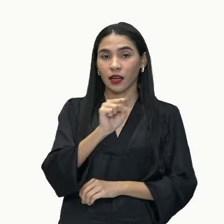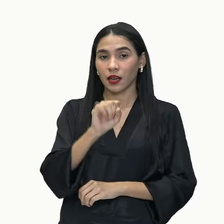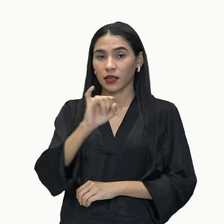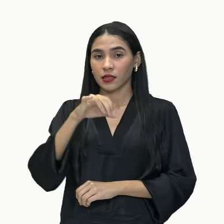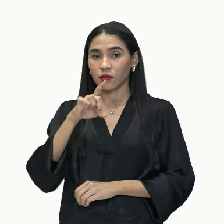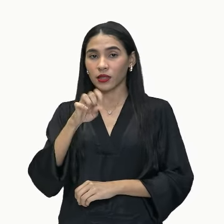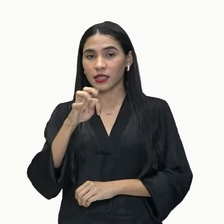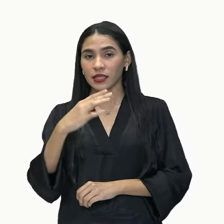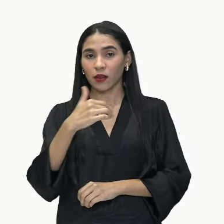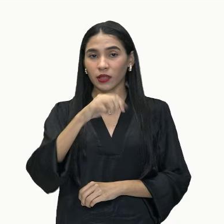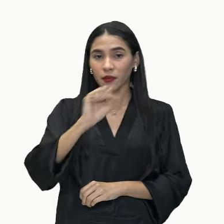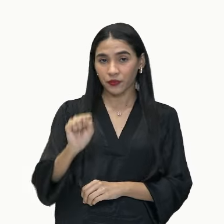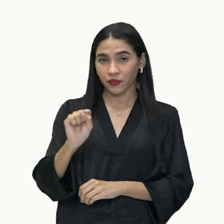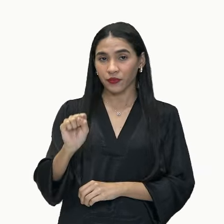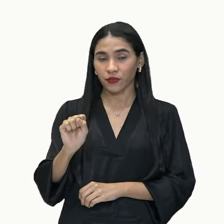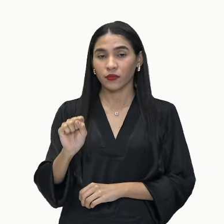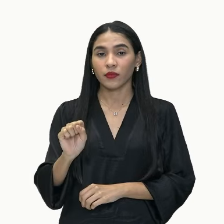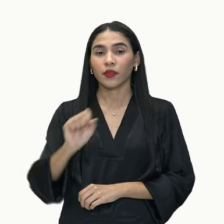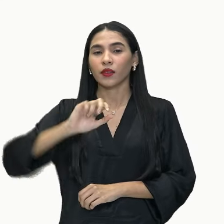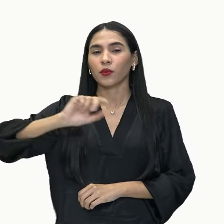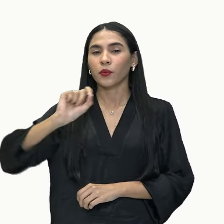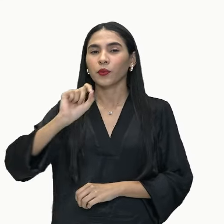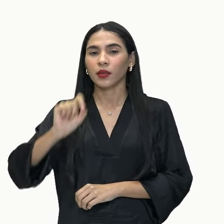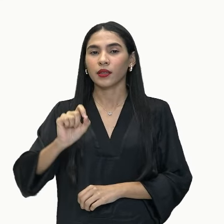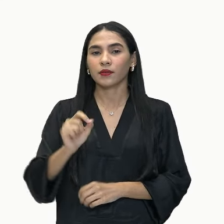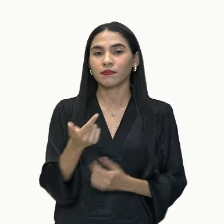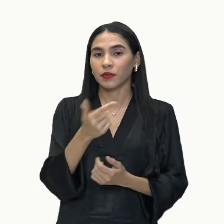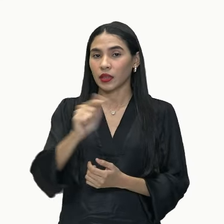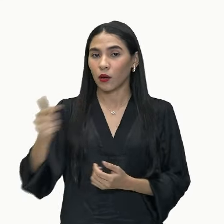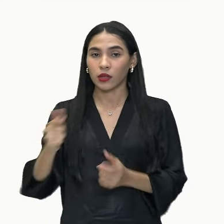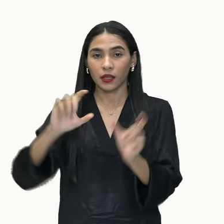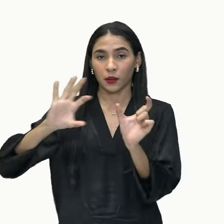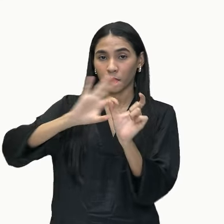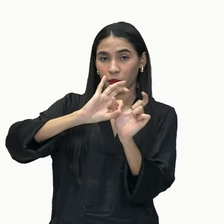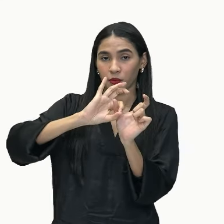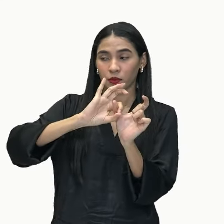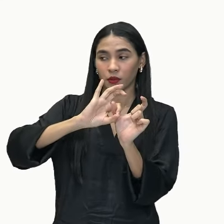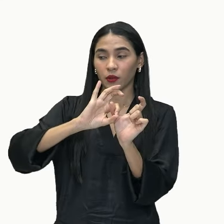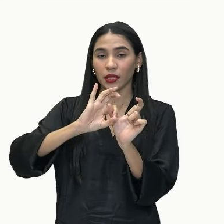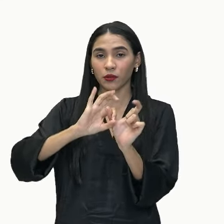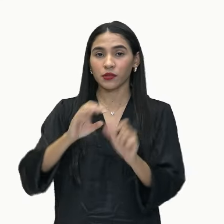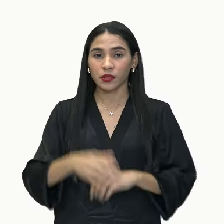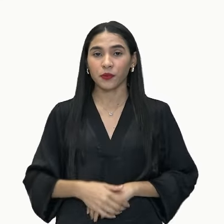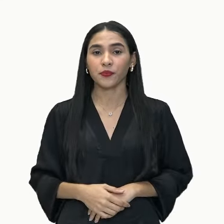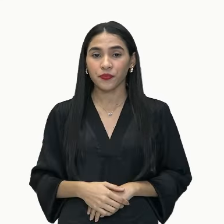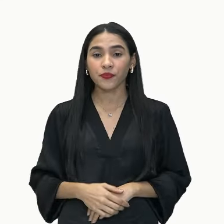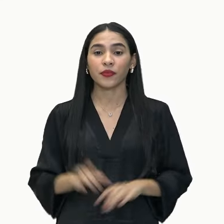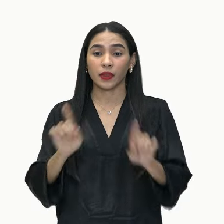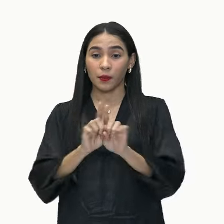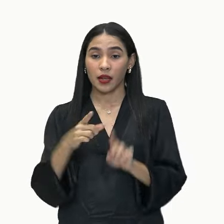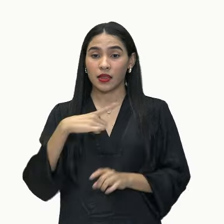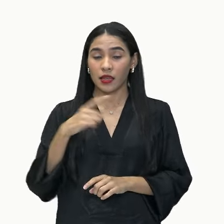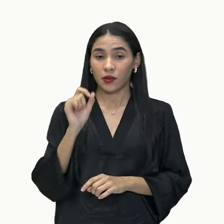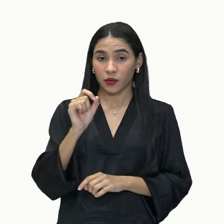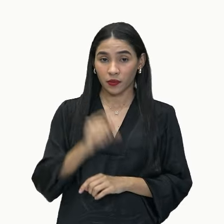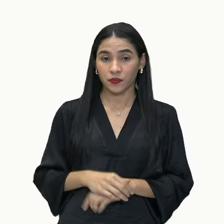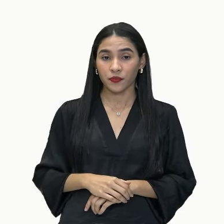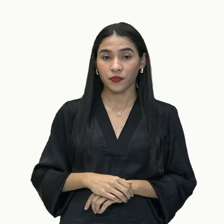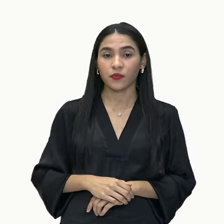assindéticas, que são aquelas que não são iniciadas por nenhuma conjunção. E temos as orações